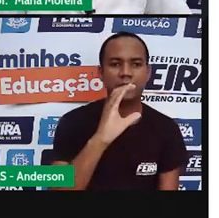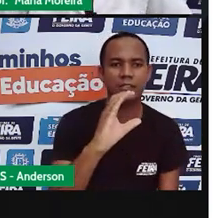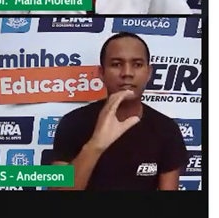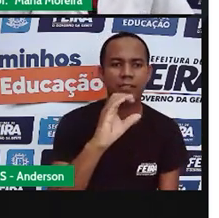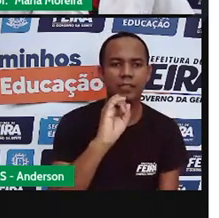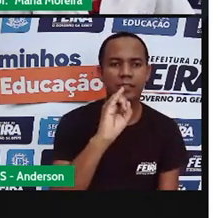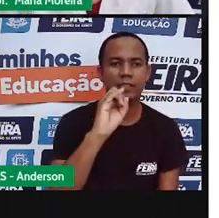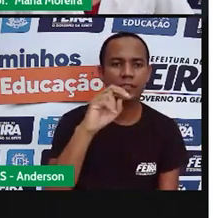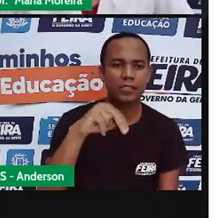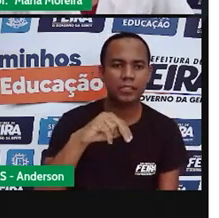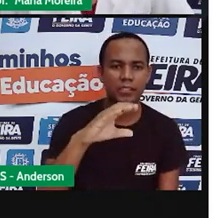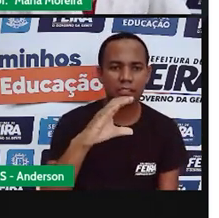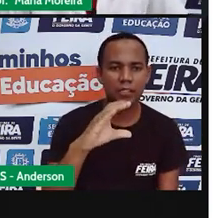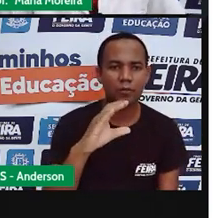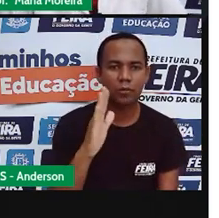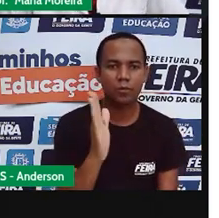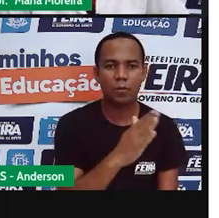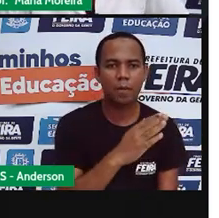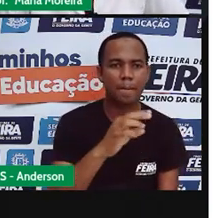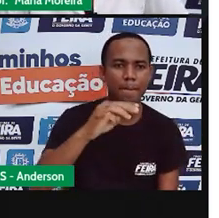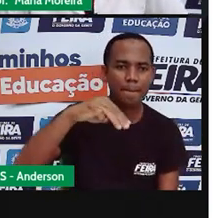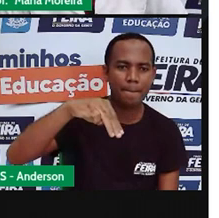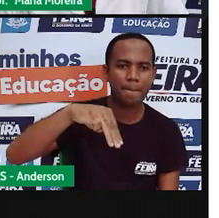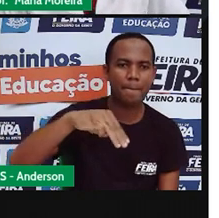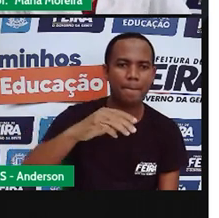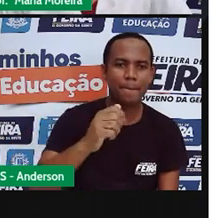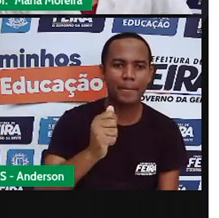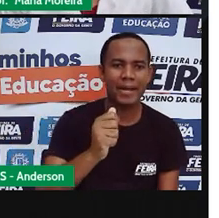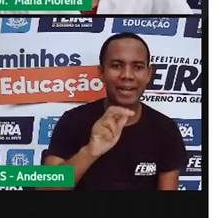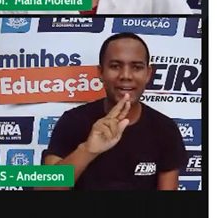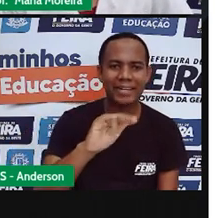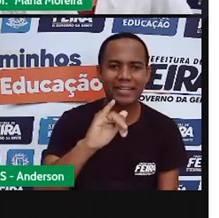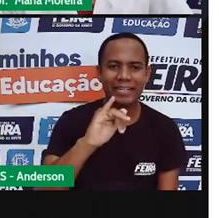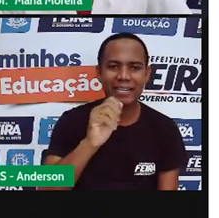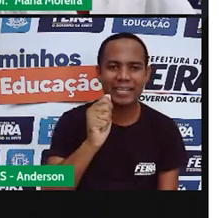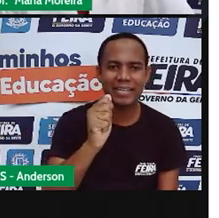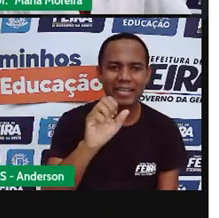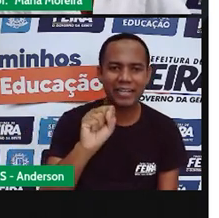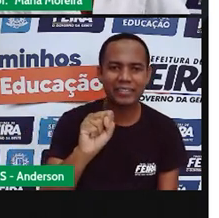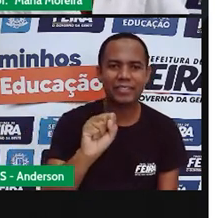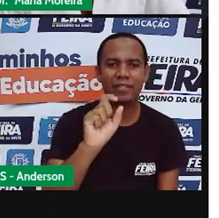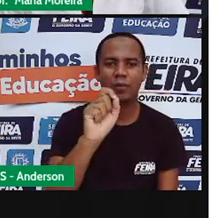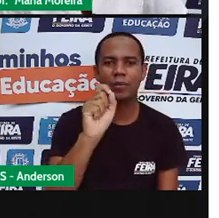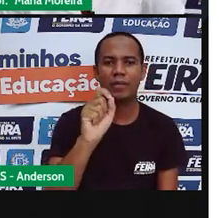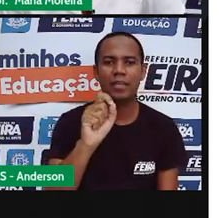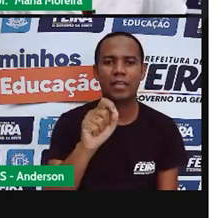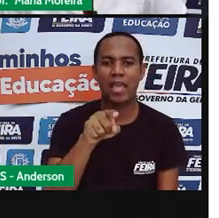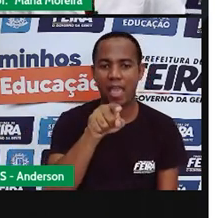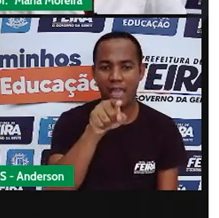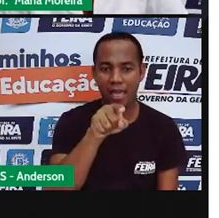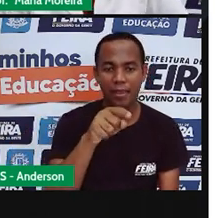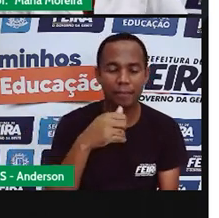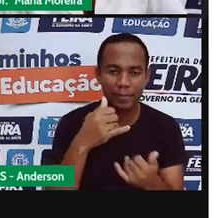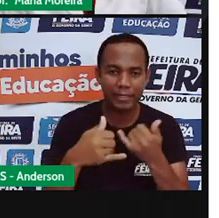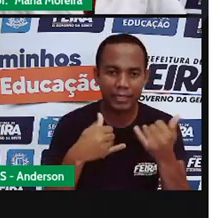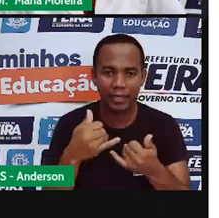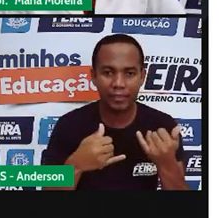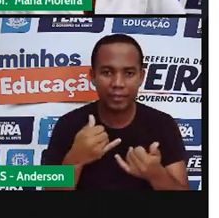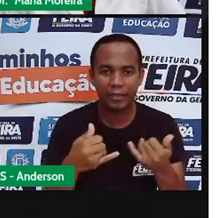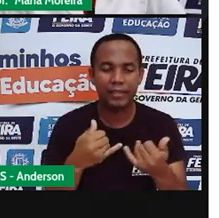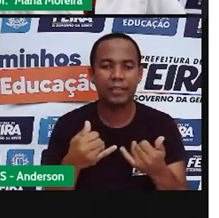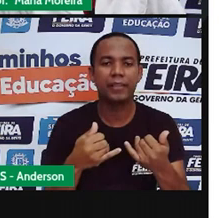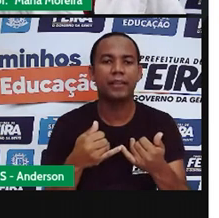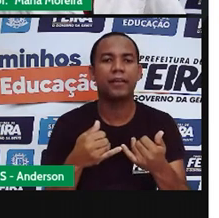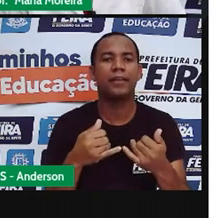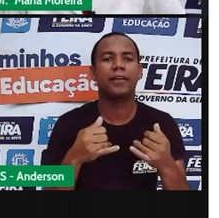Bom, Cinco Marias é uma brincadeira que eu particularmente considero ela bem difícil. Né? É também conhecida de